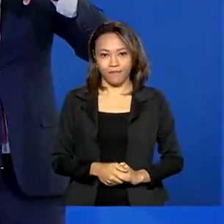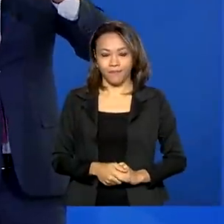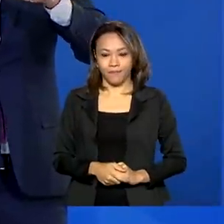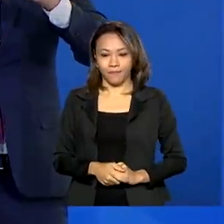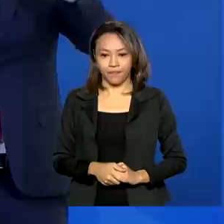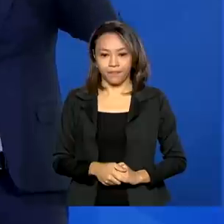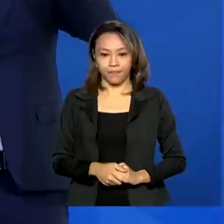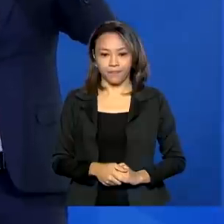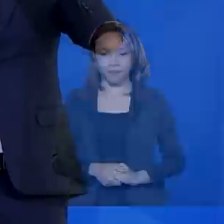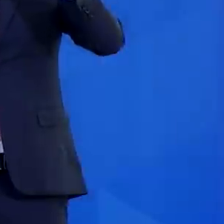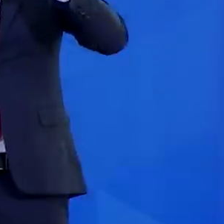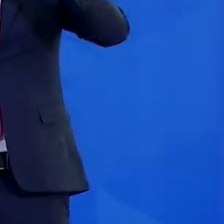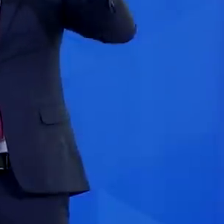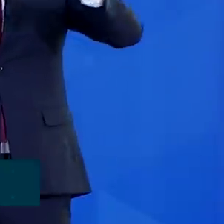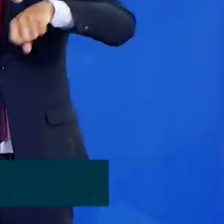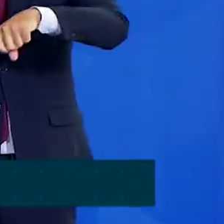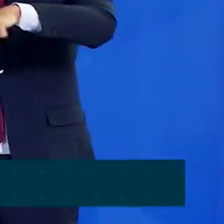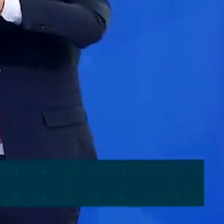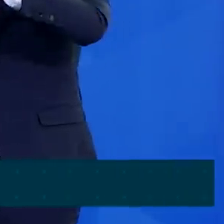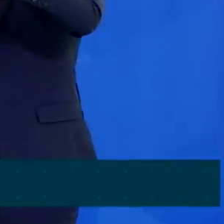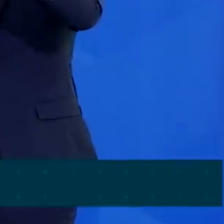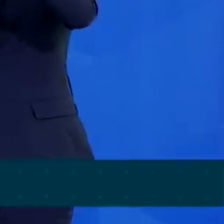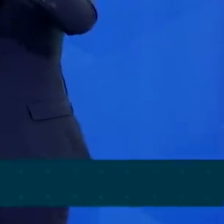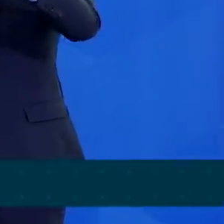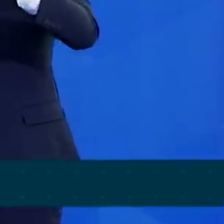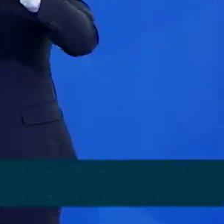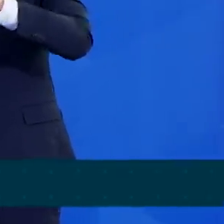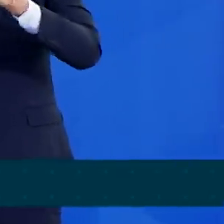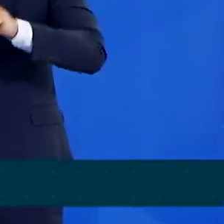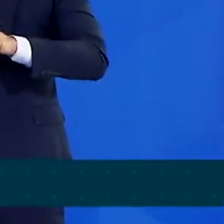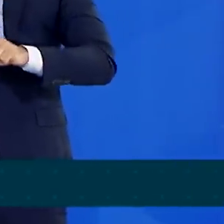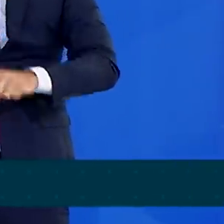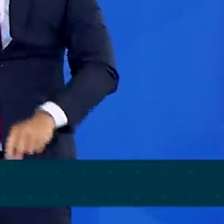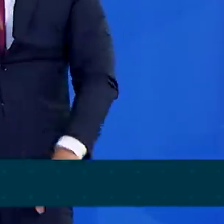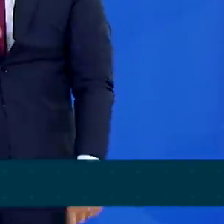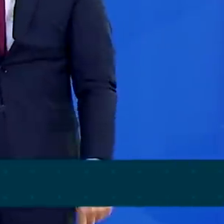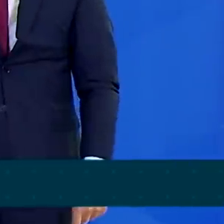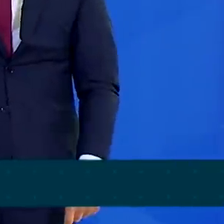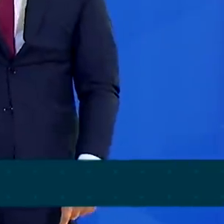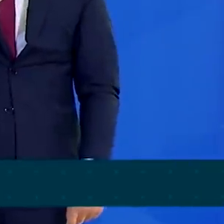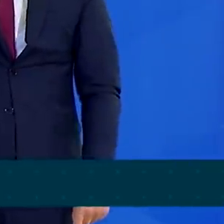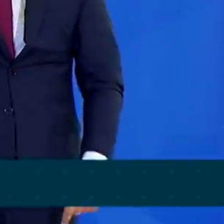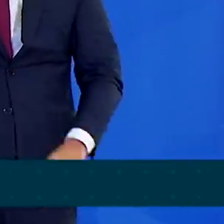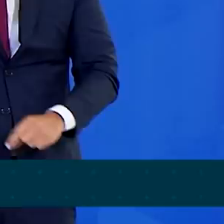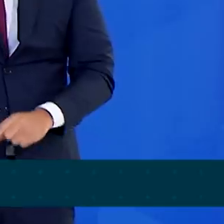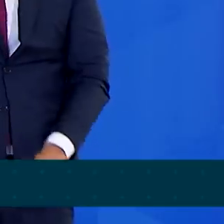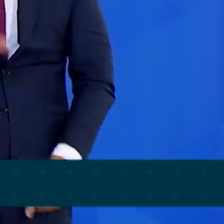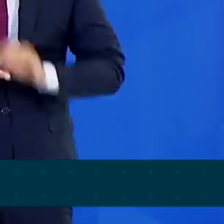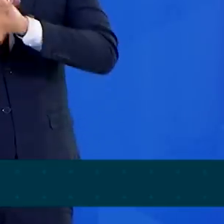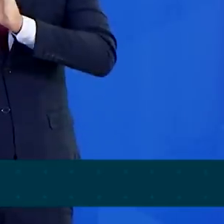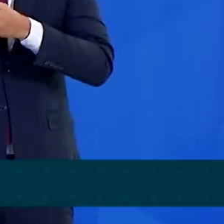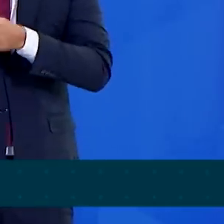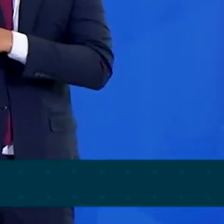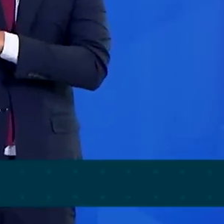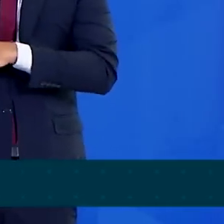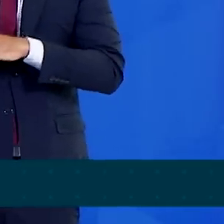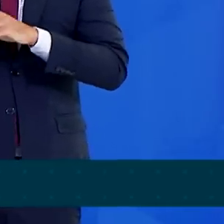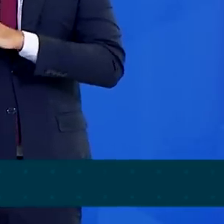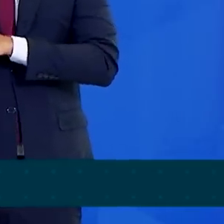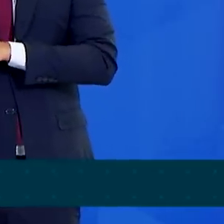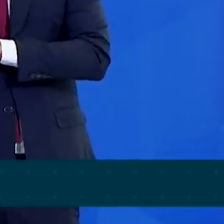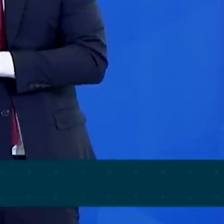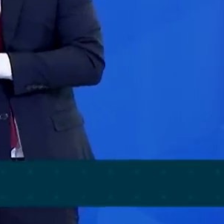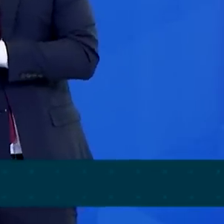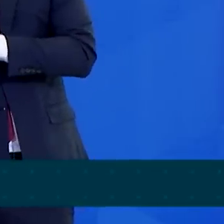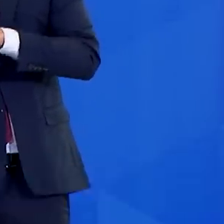empresas nacionais e estrangeiras, pessoas físicas, brasileiros ou estrangeiros, também se voluntariem para